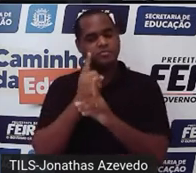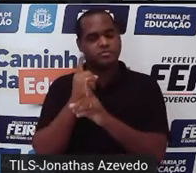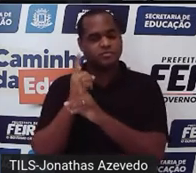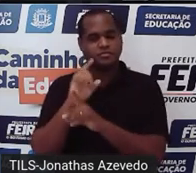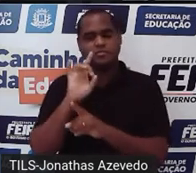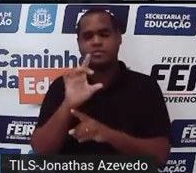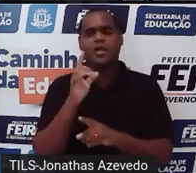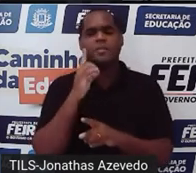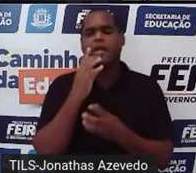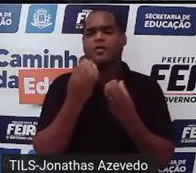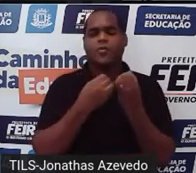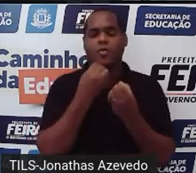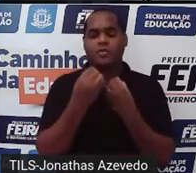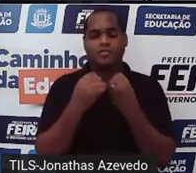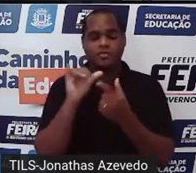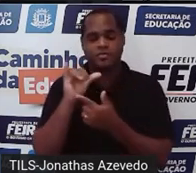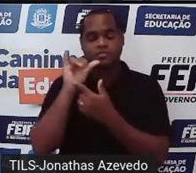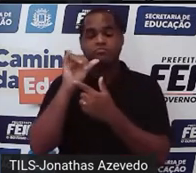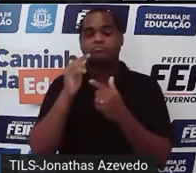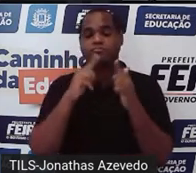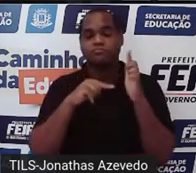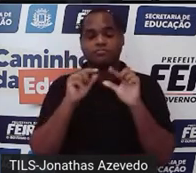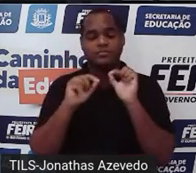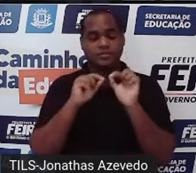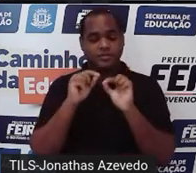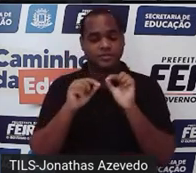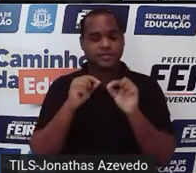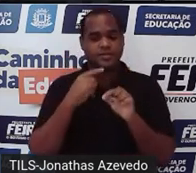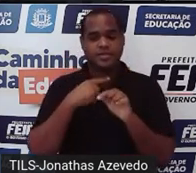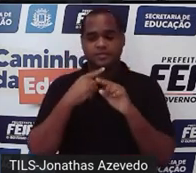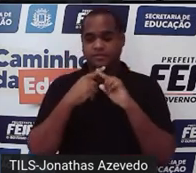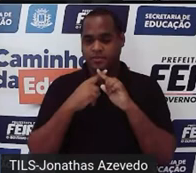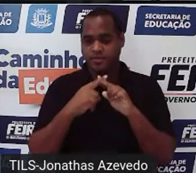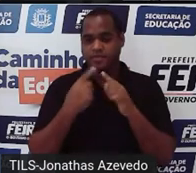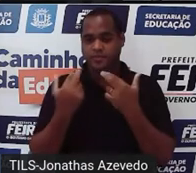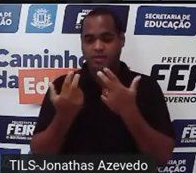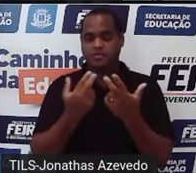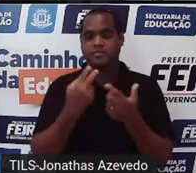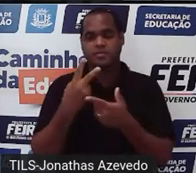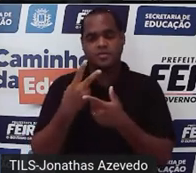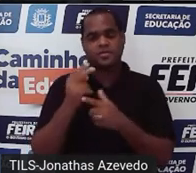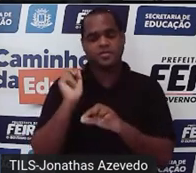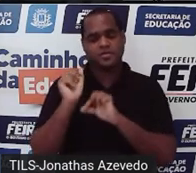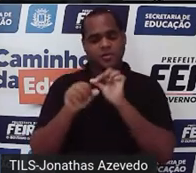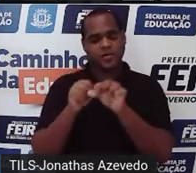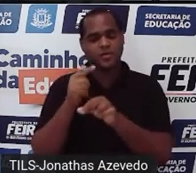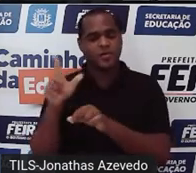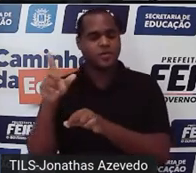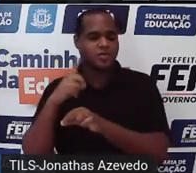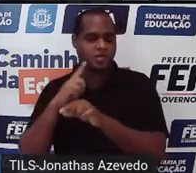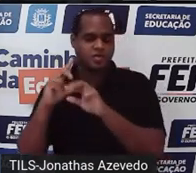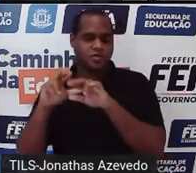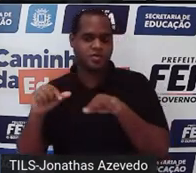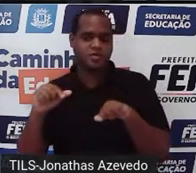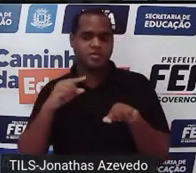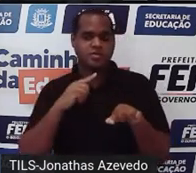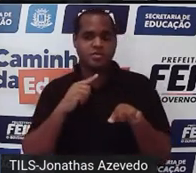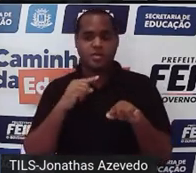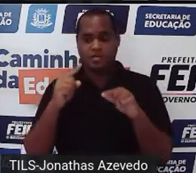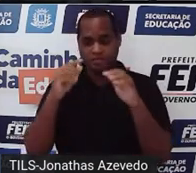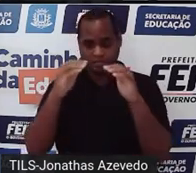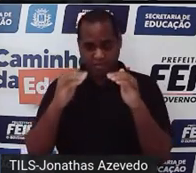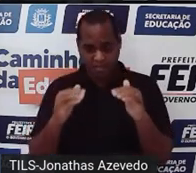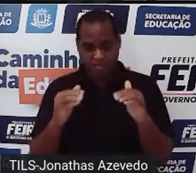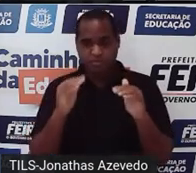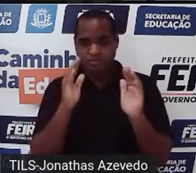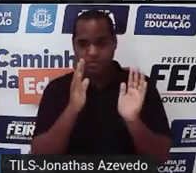Como é que a gente acha o de y agora? Pega esse x igual a 2 e troca em uma das equações. Ou nessa de baixo,